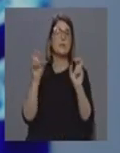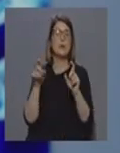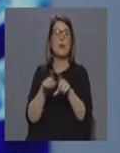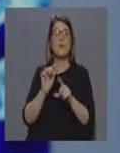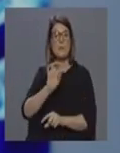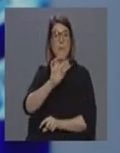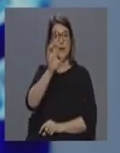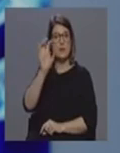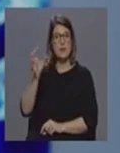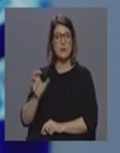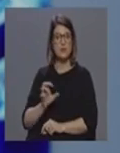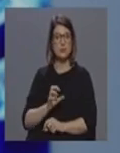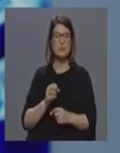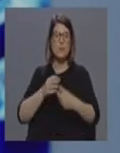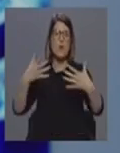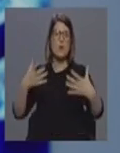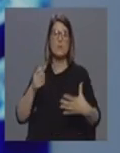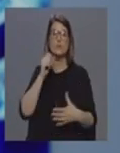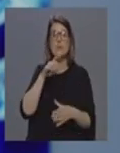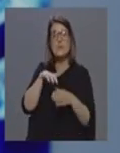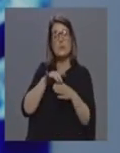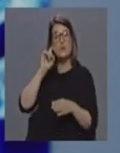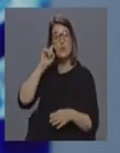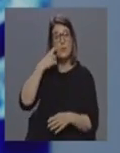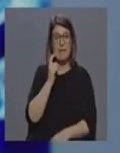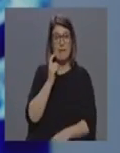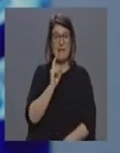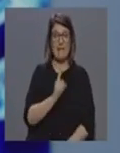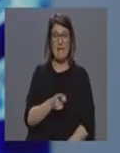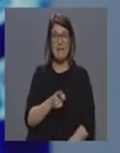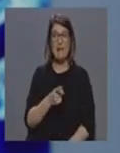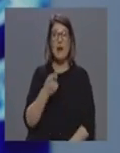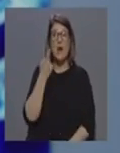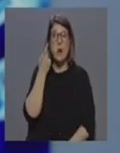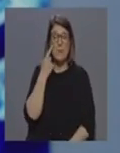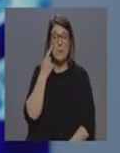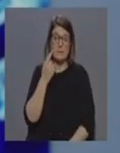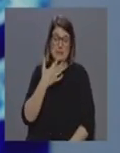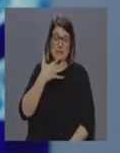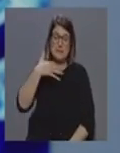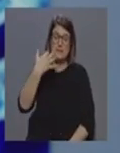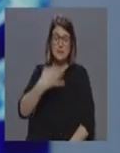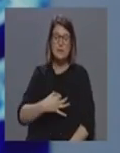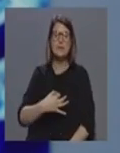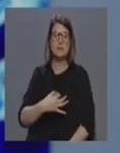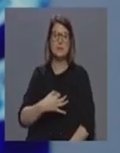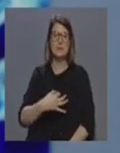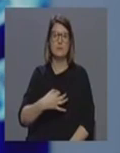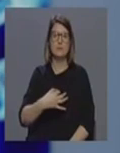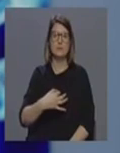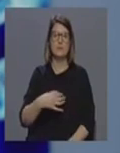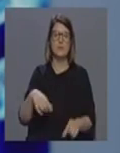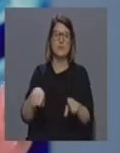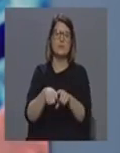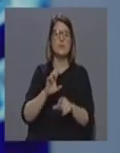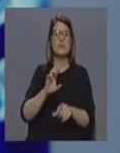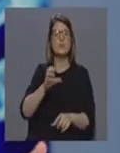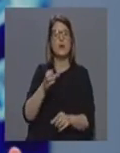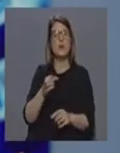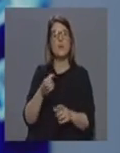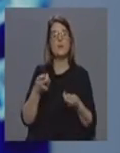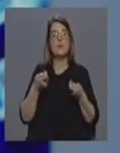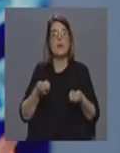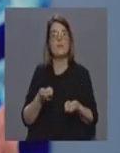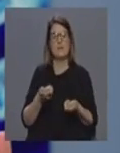para configurar o possível caso suspeito, tendo a consciência de que, entanto, isso vai causar, entanto, uma grande pressão na região. E